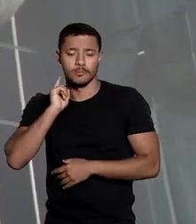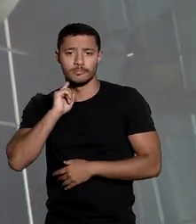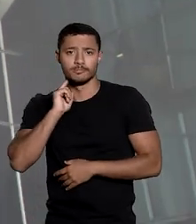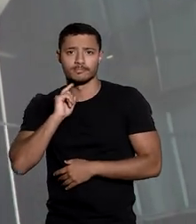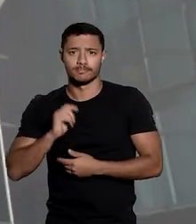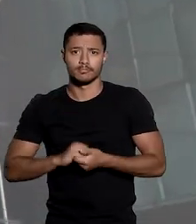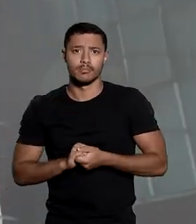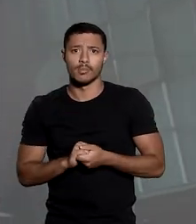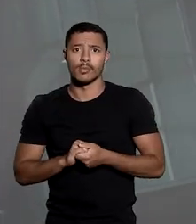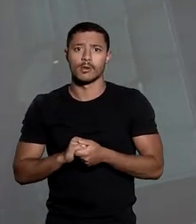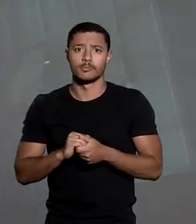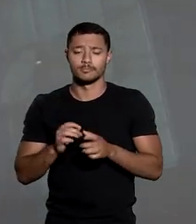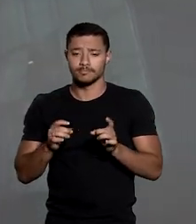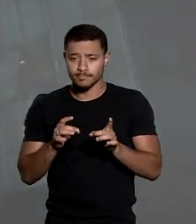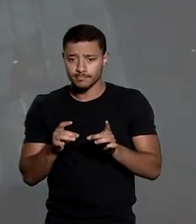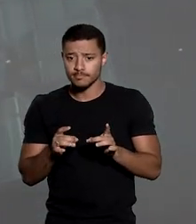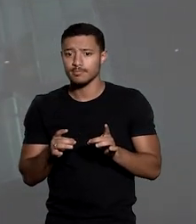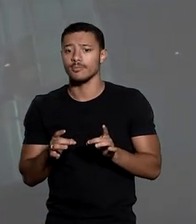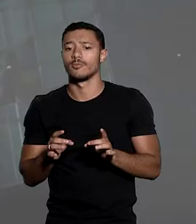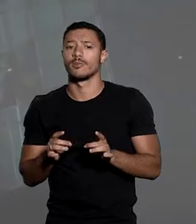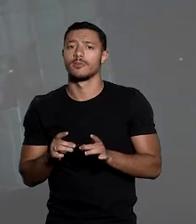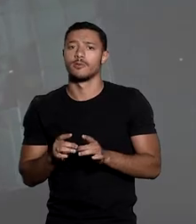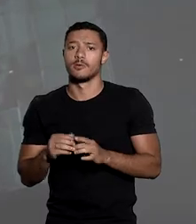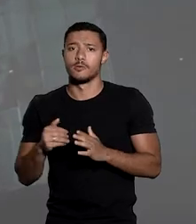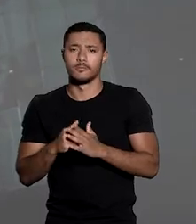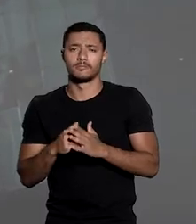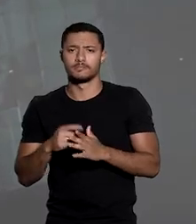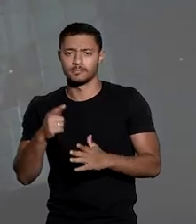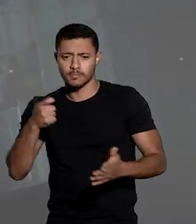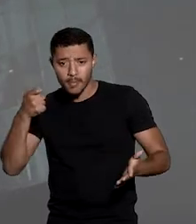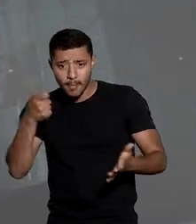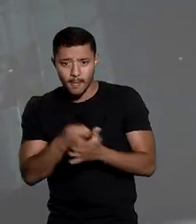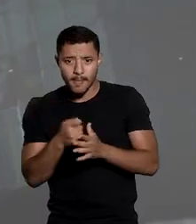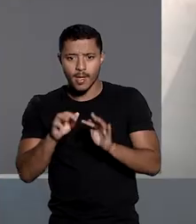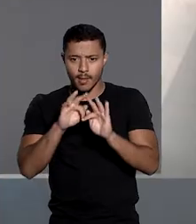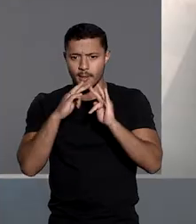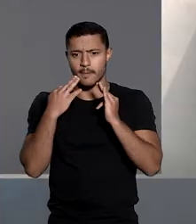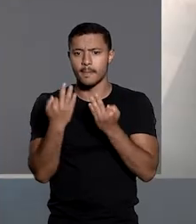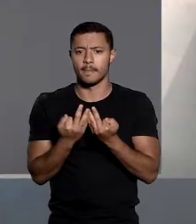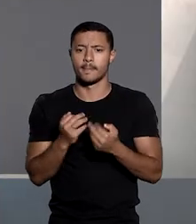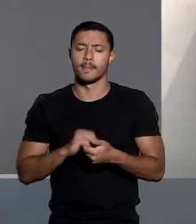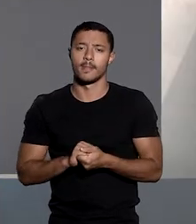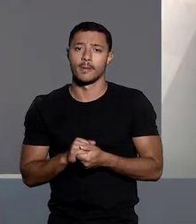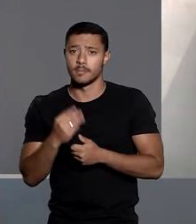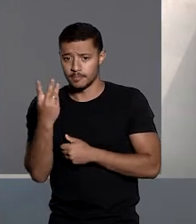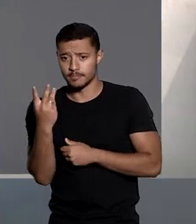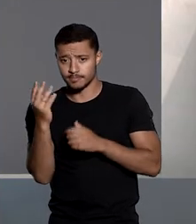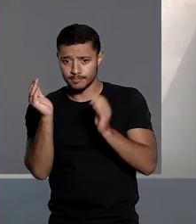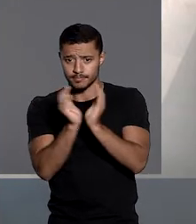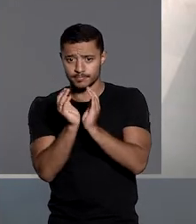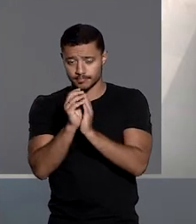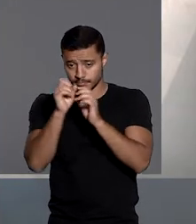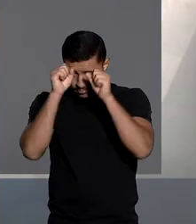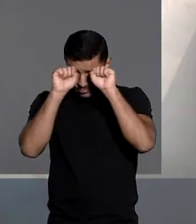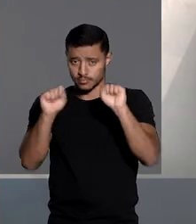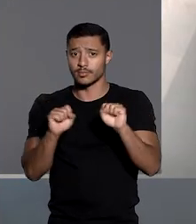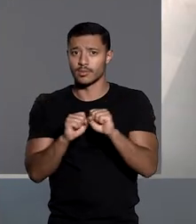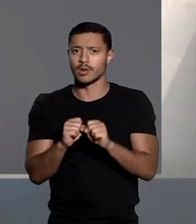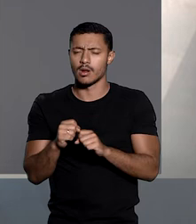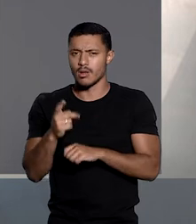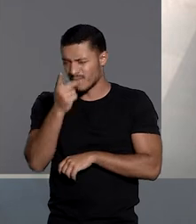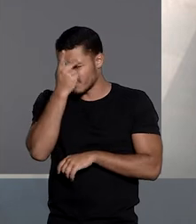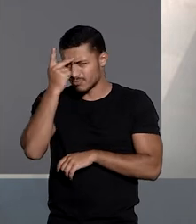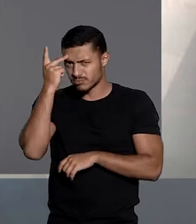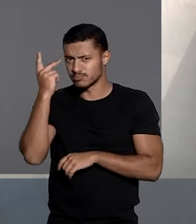solidariamente com a vendedora de ingressos, a arcar com a indenização. Para a terceira turma do STJ, os